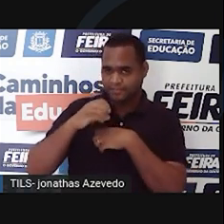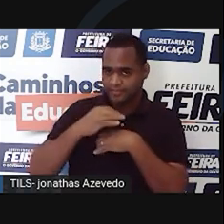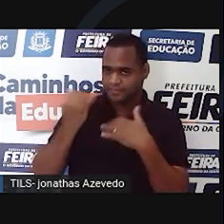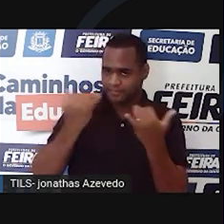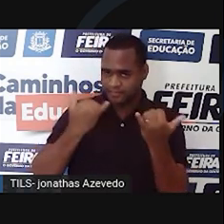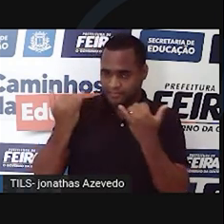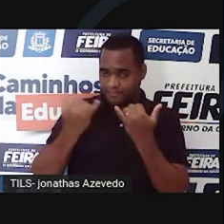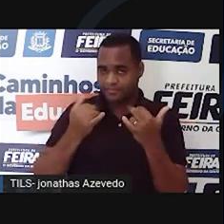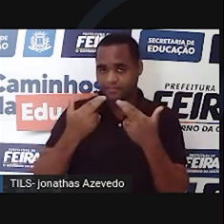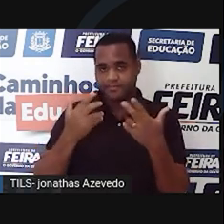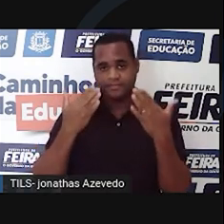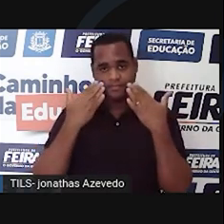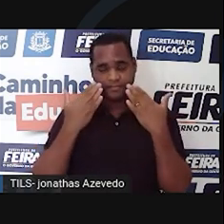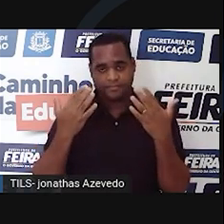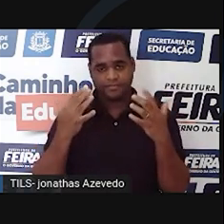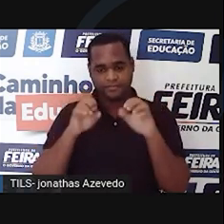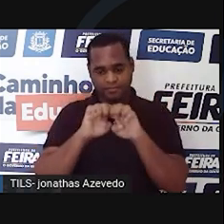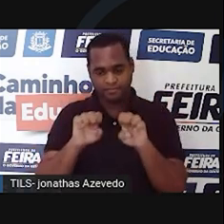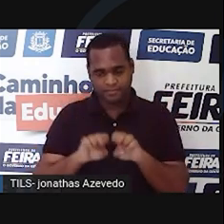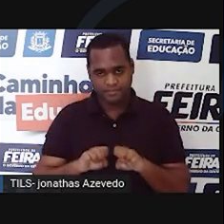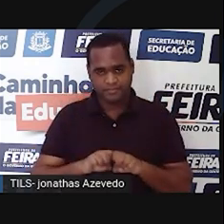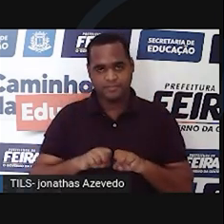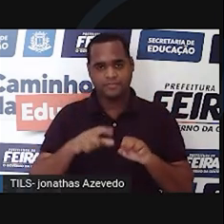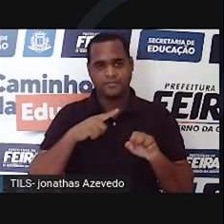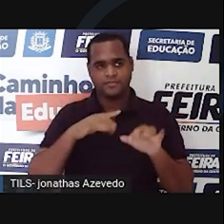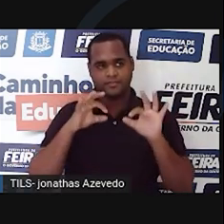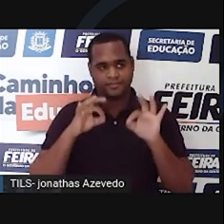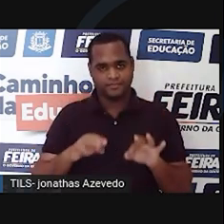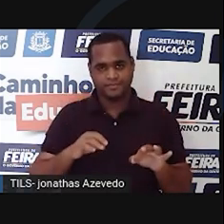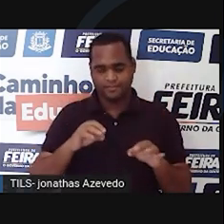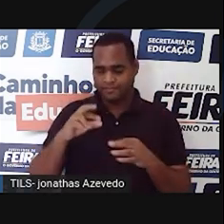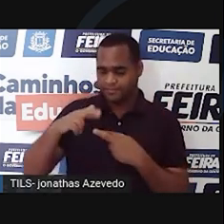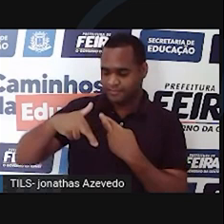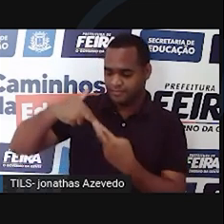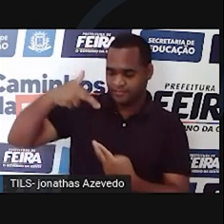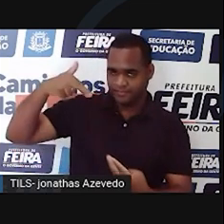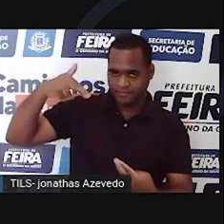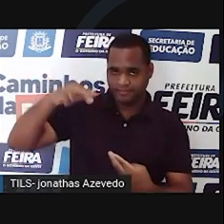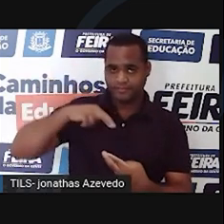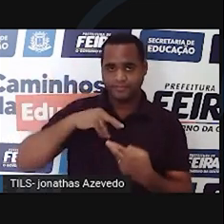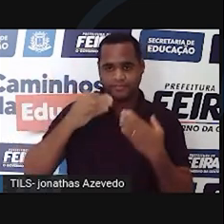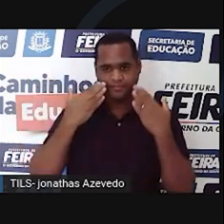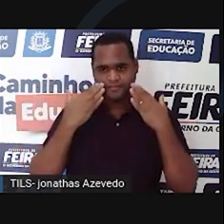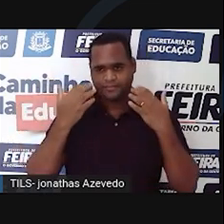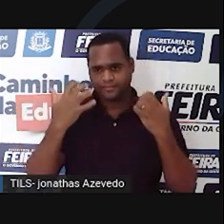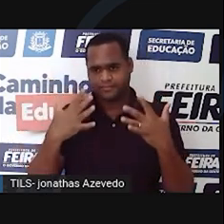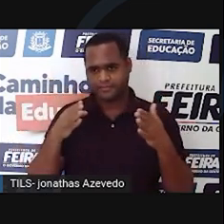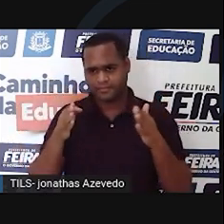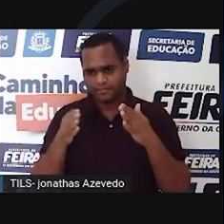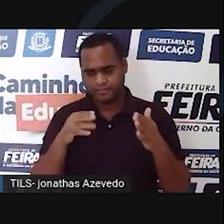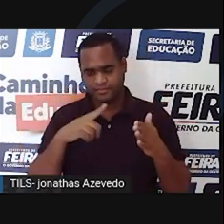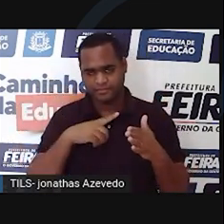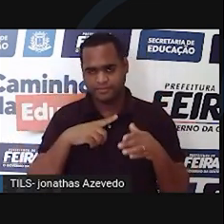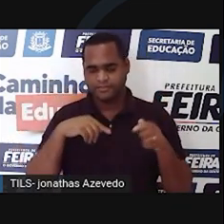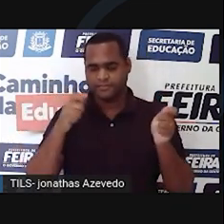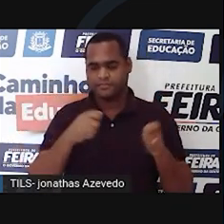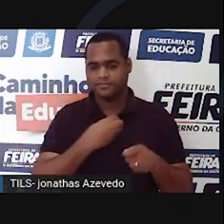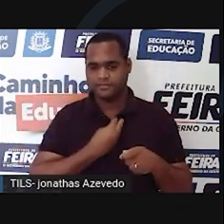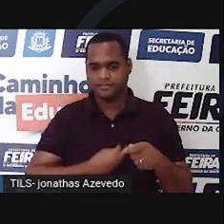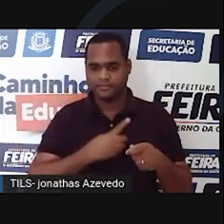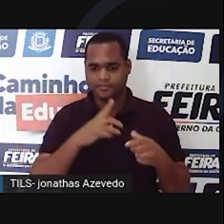Ela não só mostra a estrutura espiralada de um DNA, como mostra que, periodicamente, existe uma